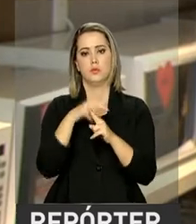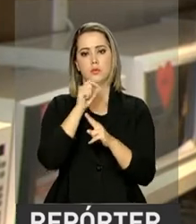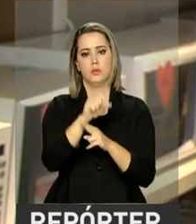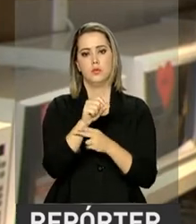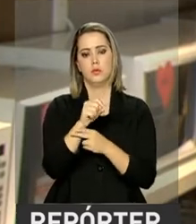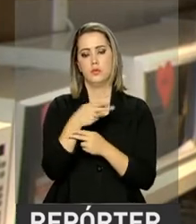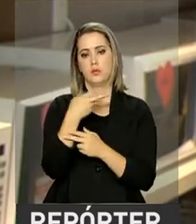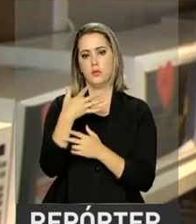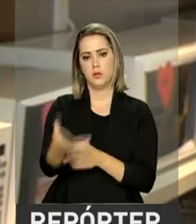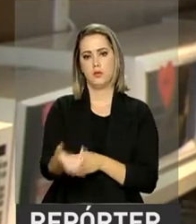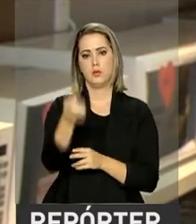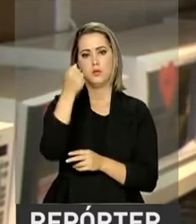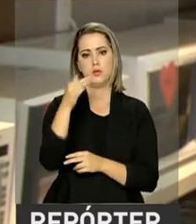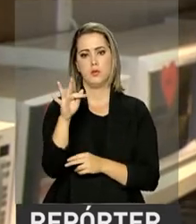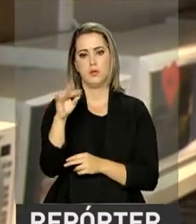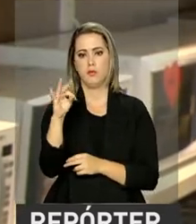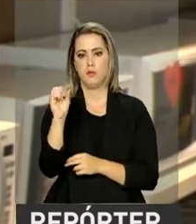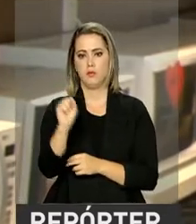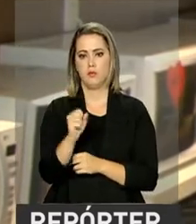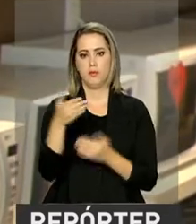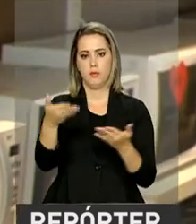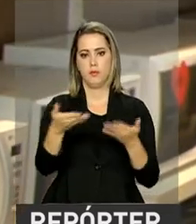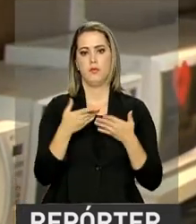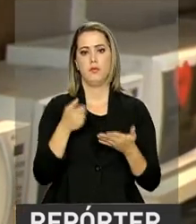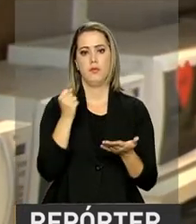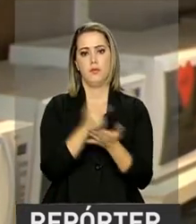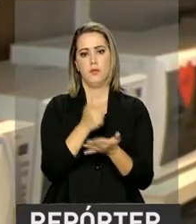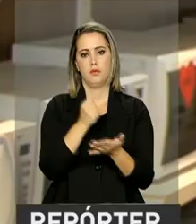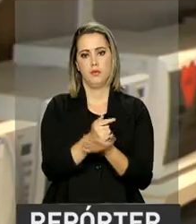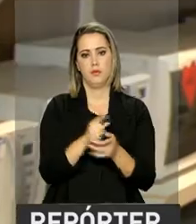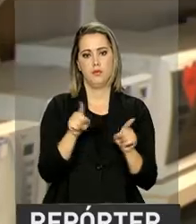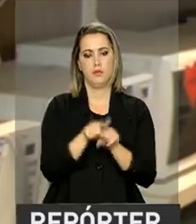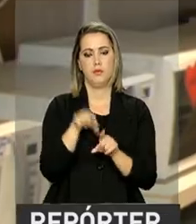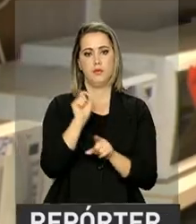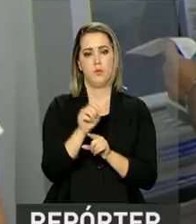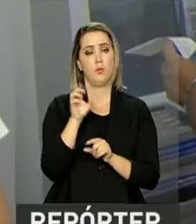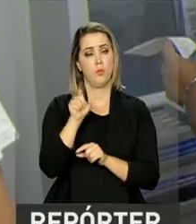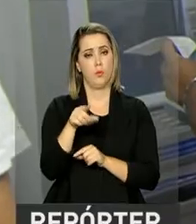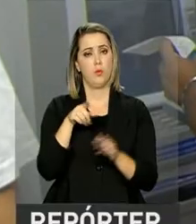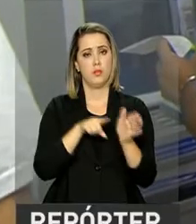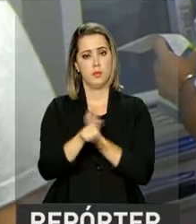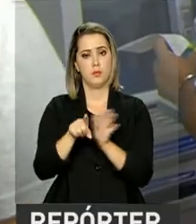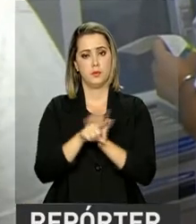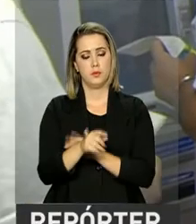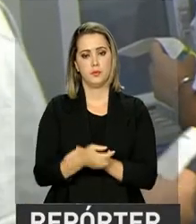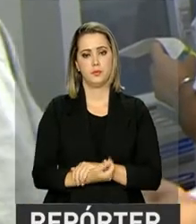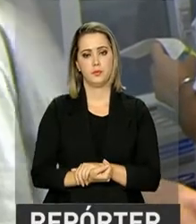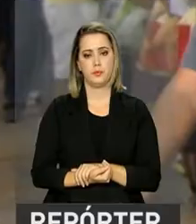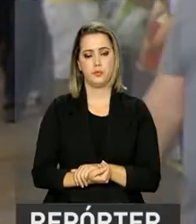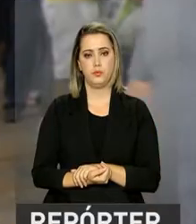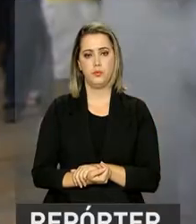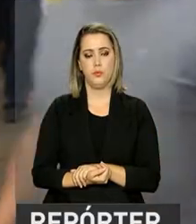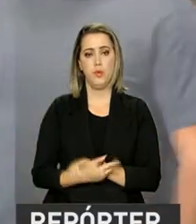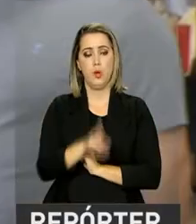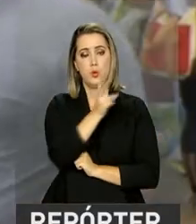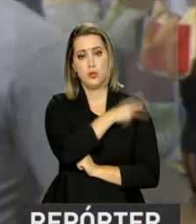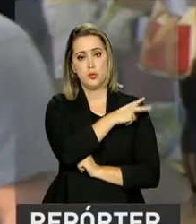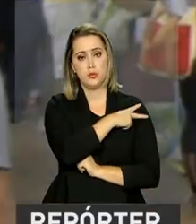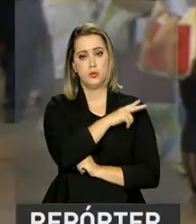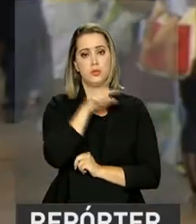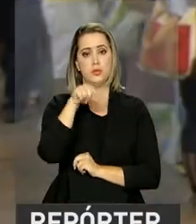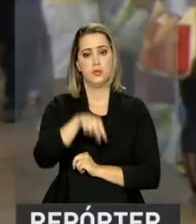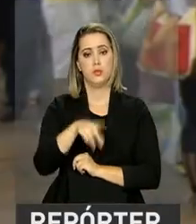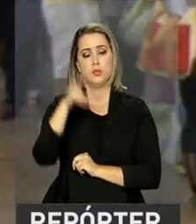no banco, sacam o seu dinheiro e vêm e compram exatamente o que eles pesquisaram. O diretor regional da Caixa Econômica